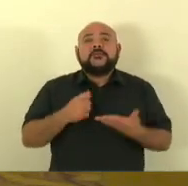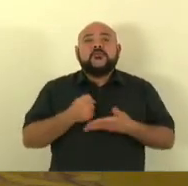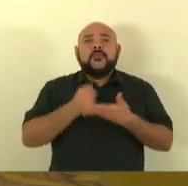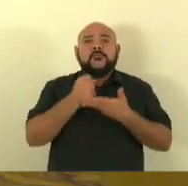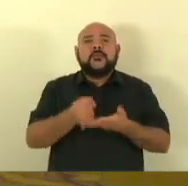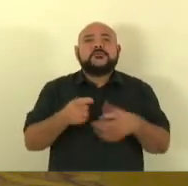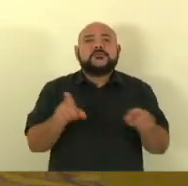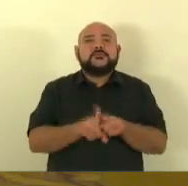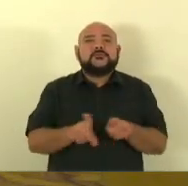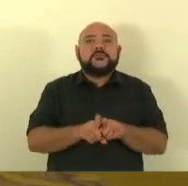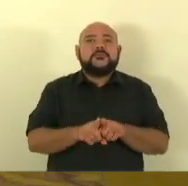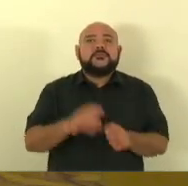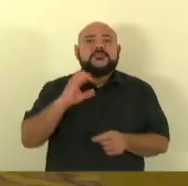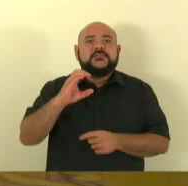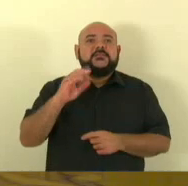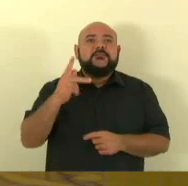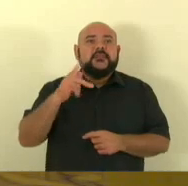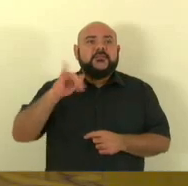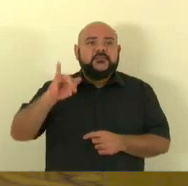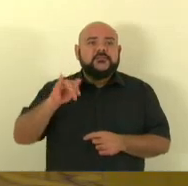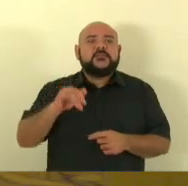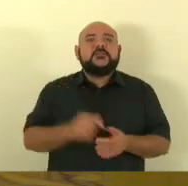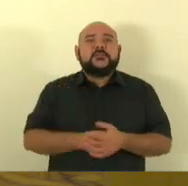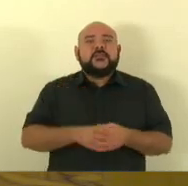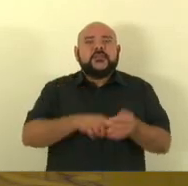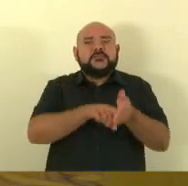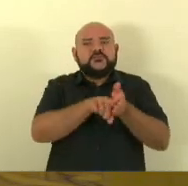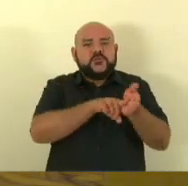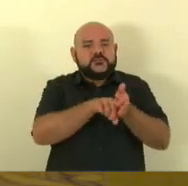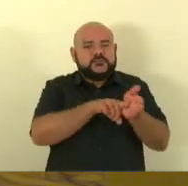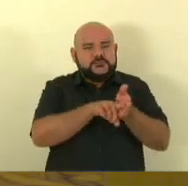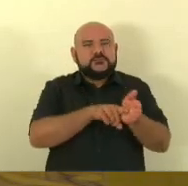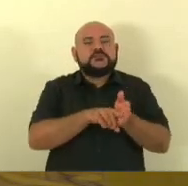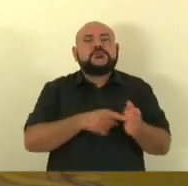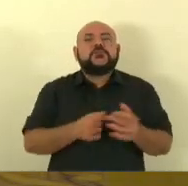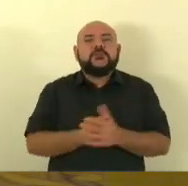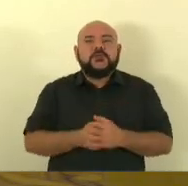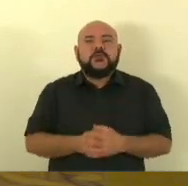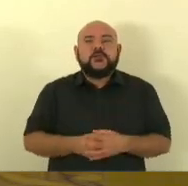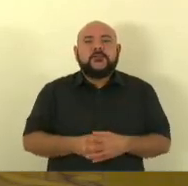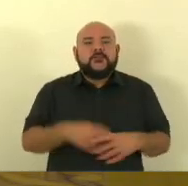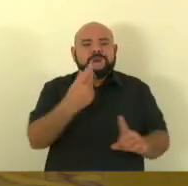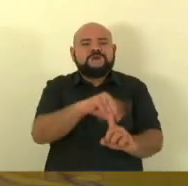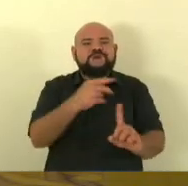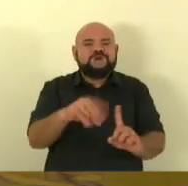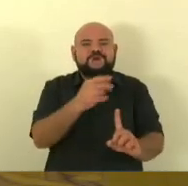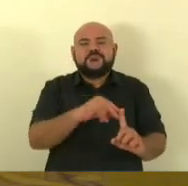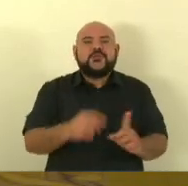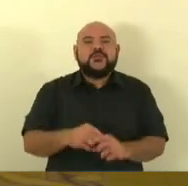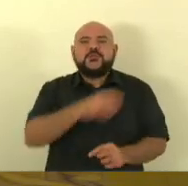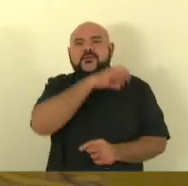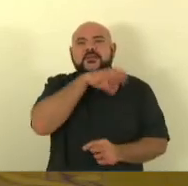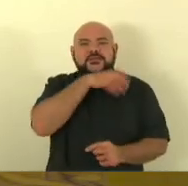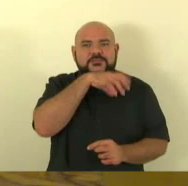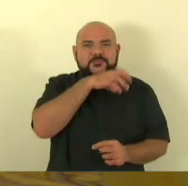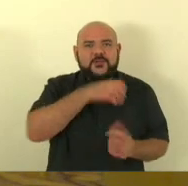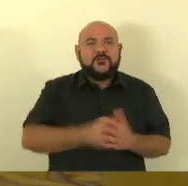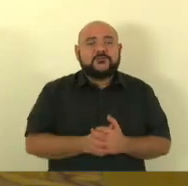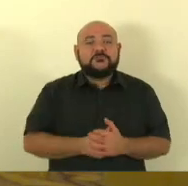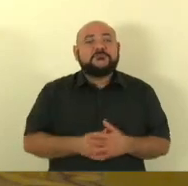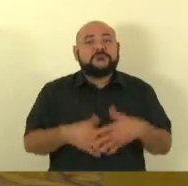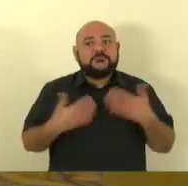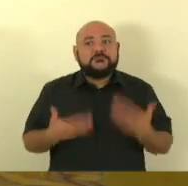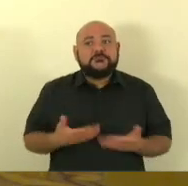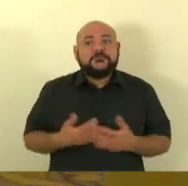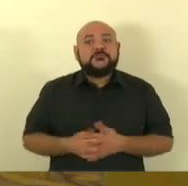CPI que investiga maus tratos de animais no estado do Espírito Santo então estamos fazendo um trabalho bom e pretendemos fortalecer esse